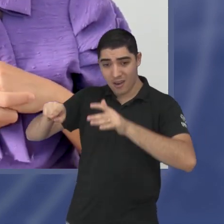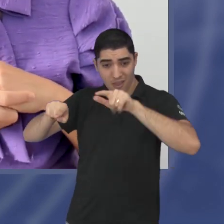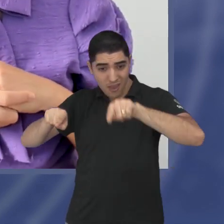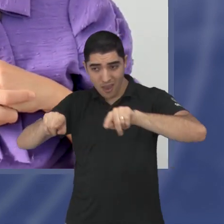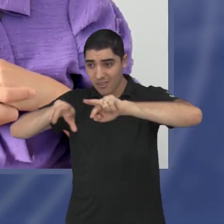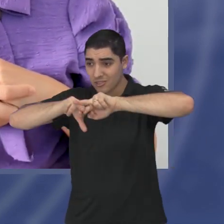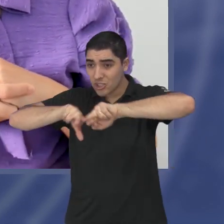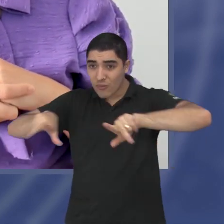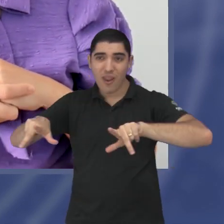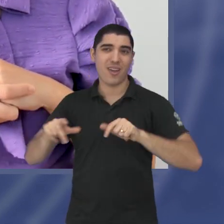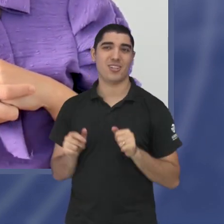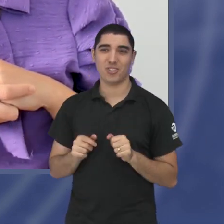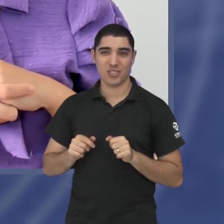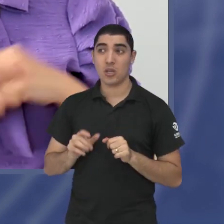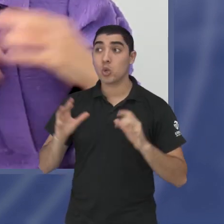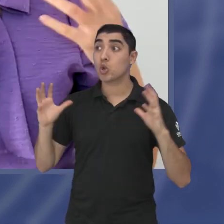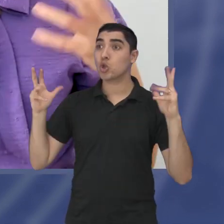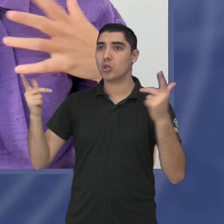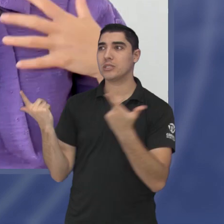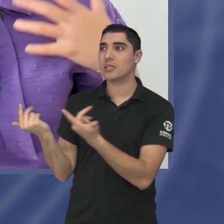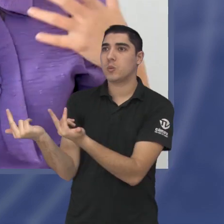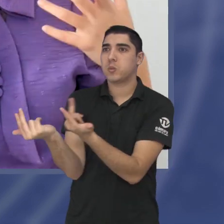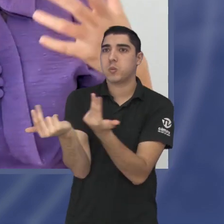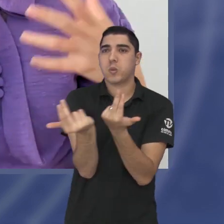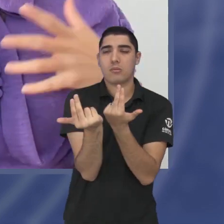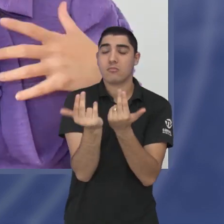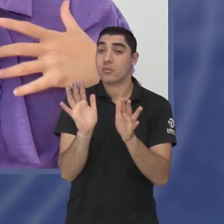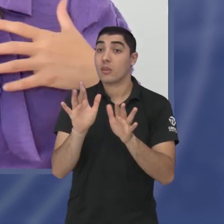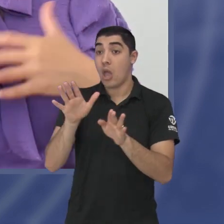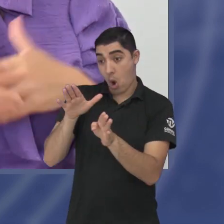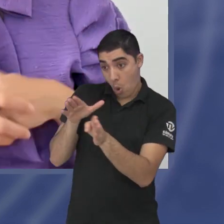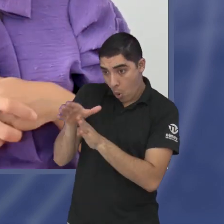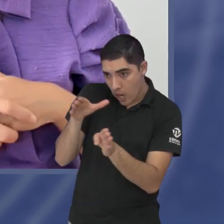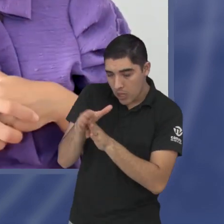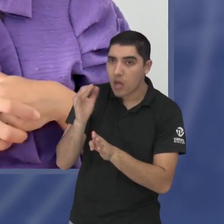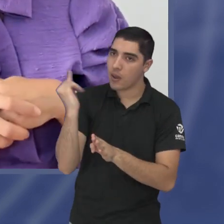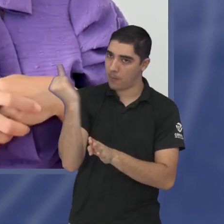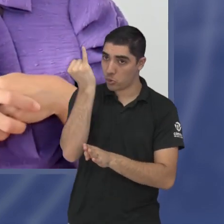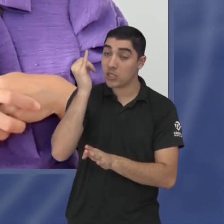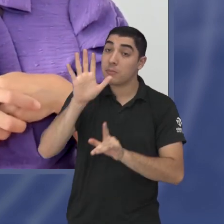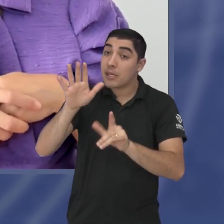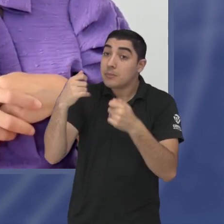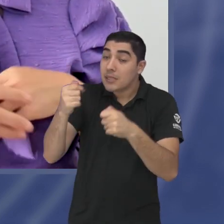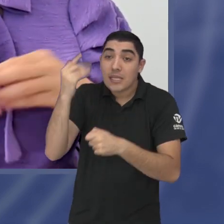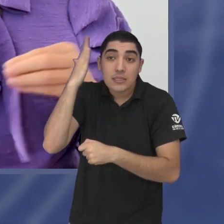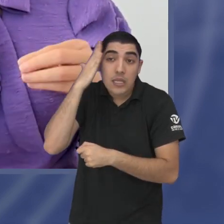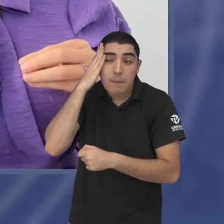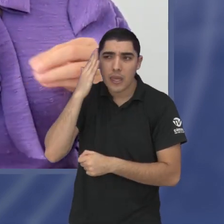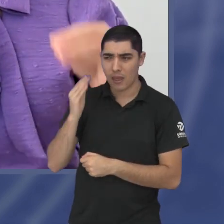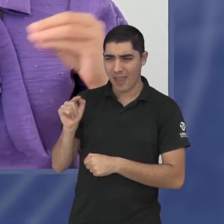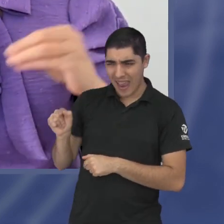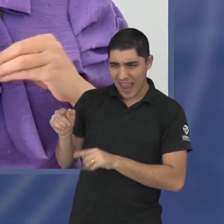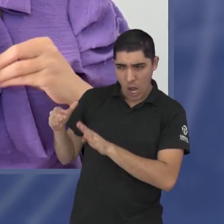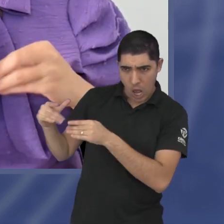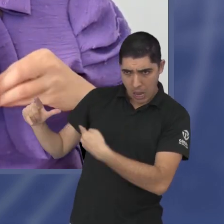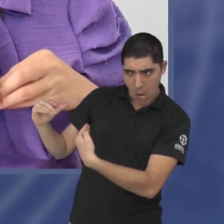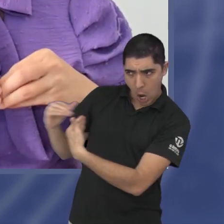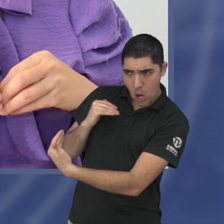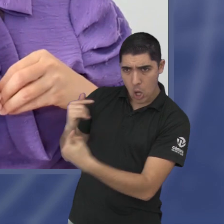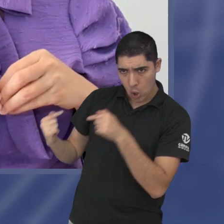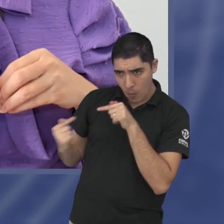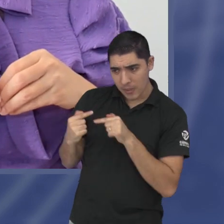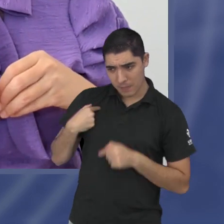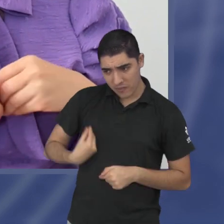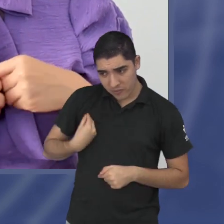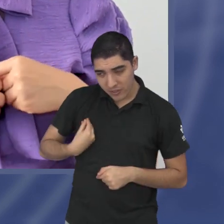entender que as orientações, elas são sempre importantes, mas elas precisam ser colocadas dentro do nosso